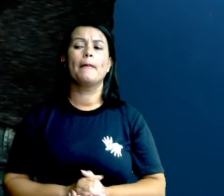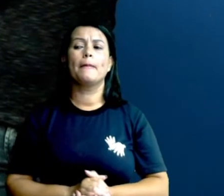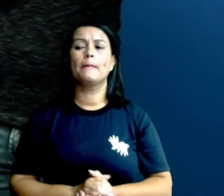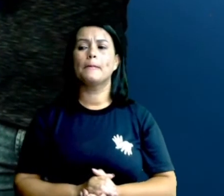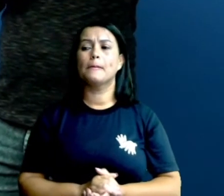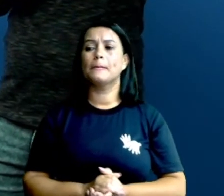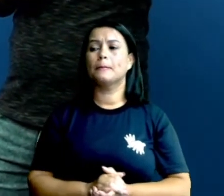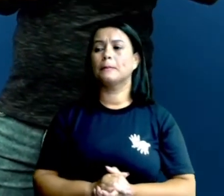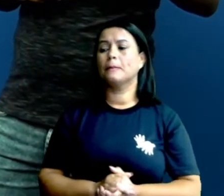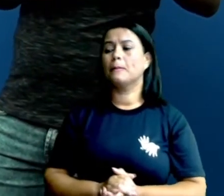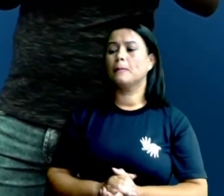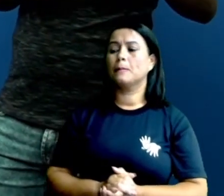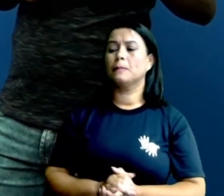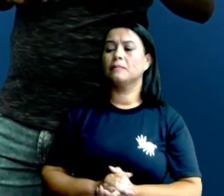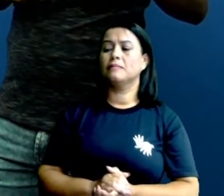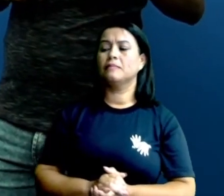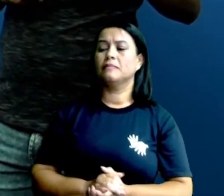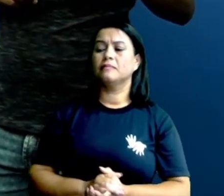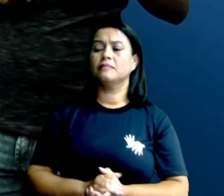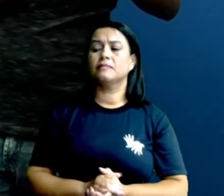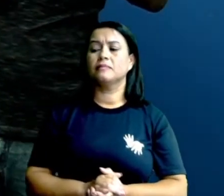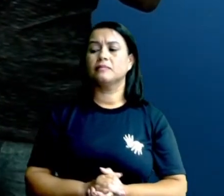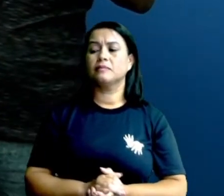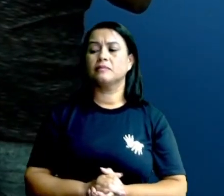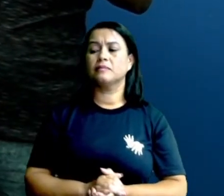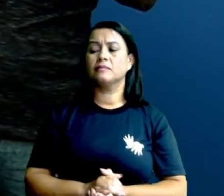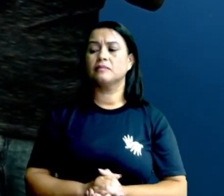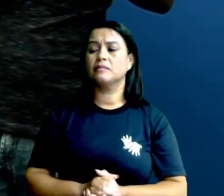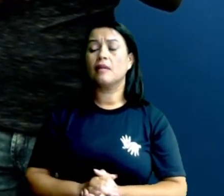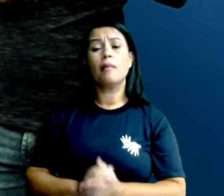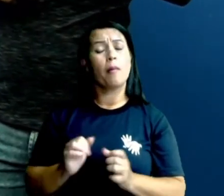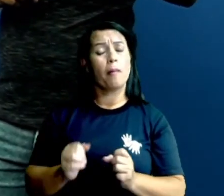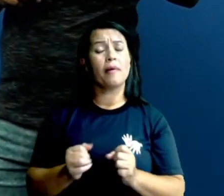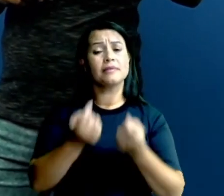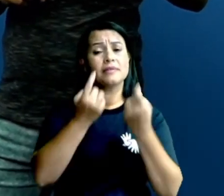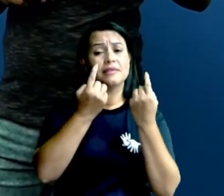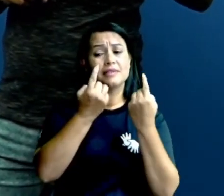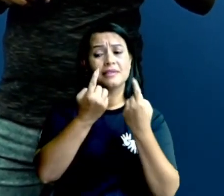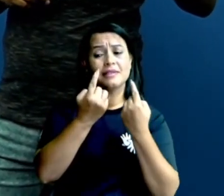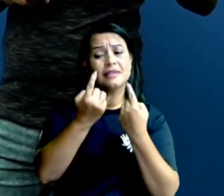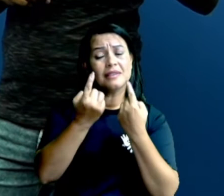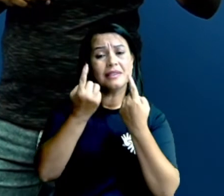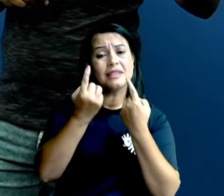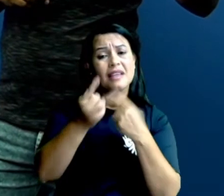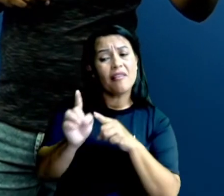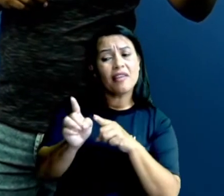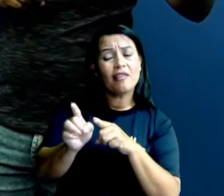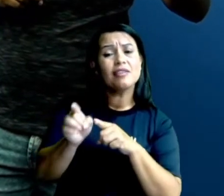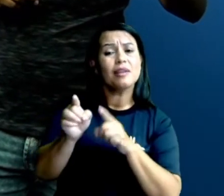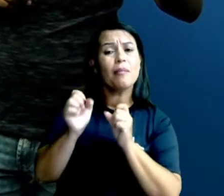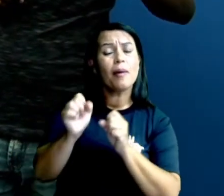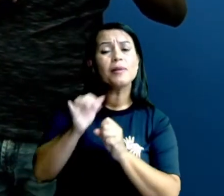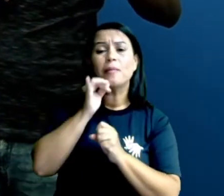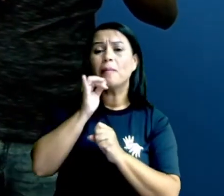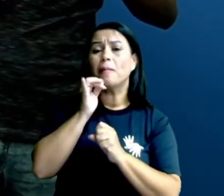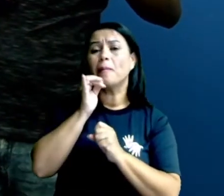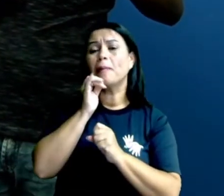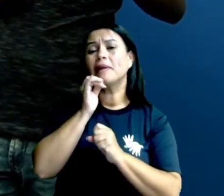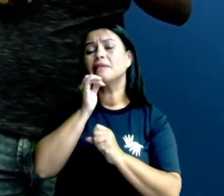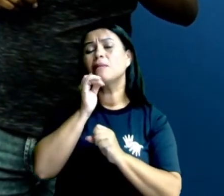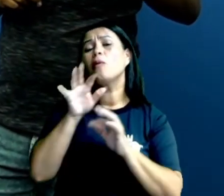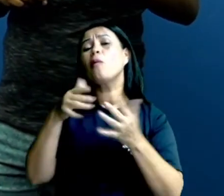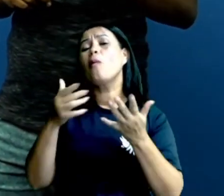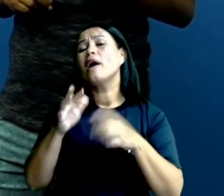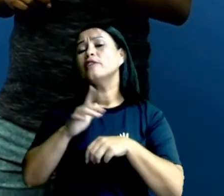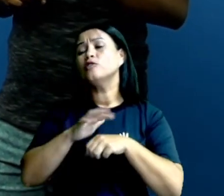Não me lembro agora, mas agora até faço o desafio a você, pesquisa quais doenças os carrapatos podem trazer para os cães,